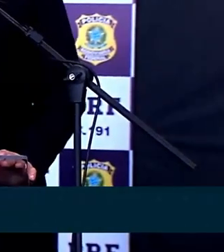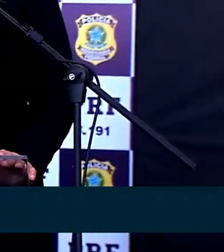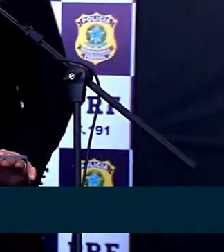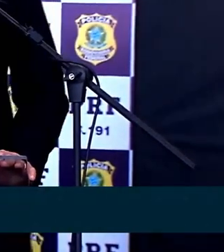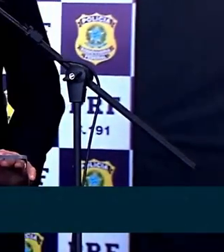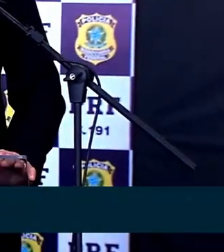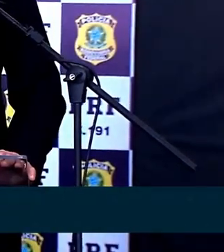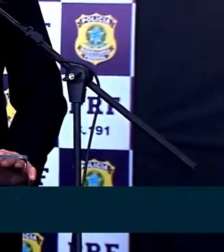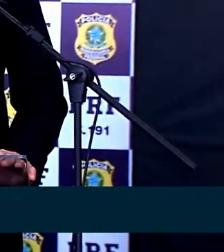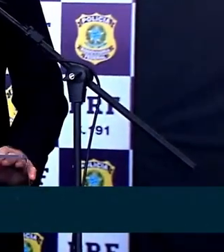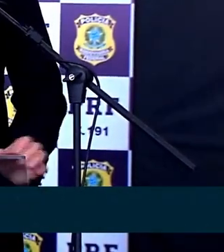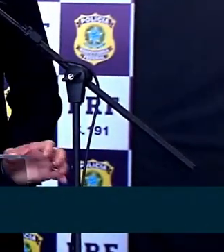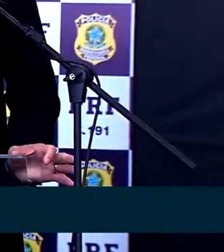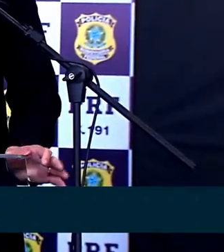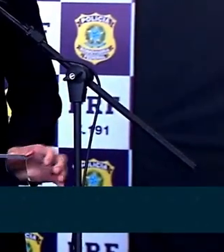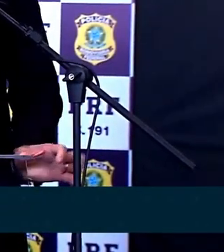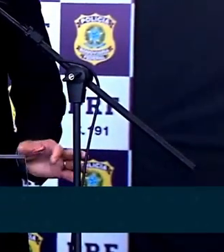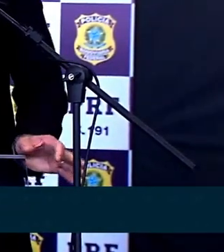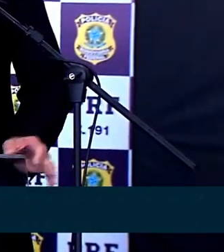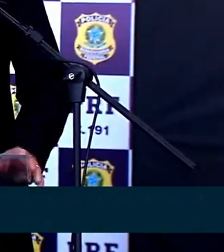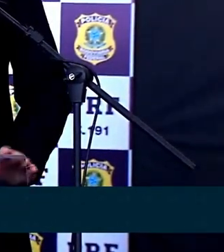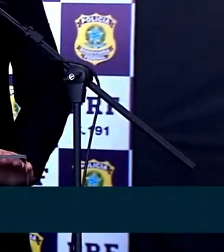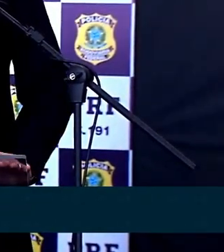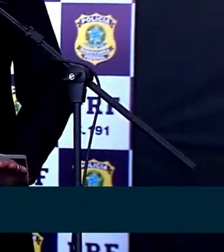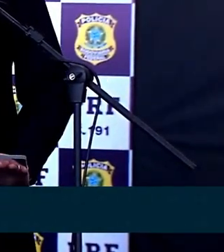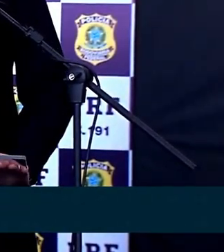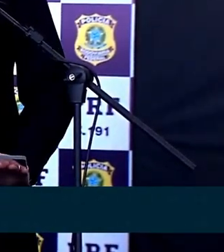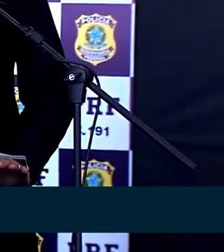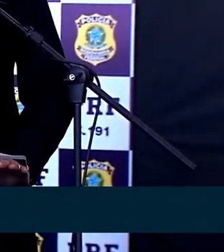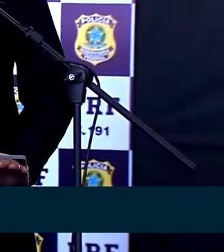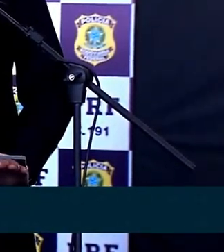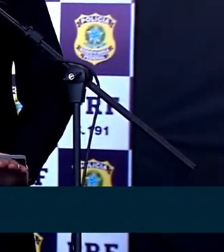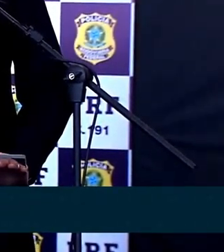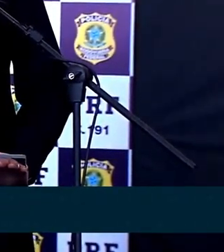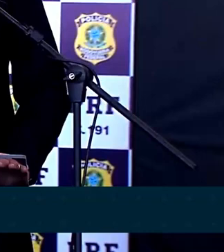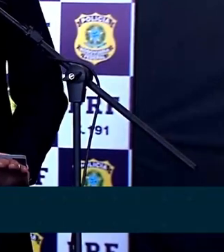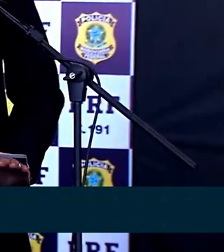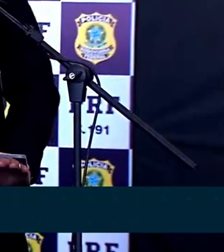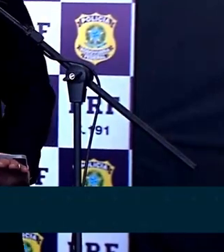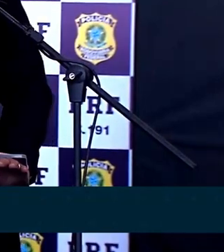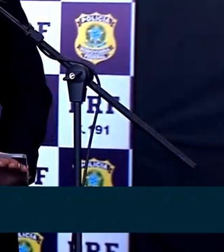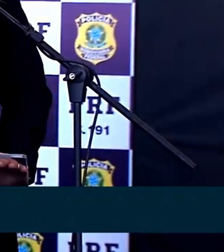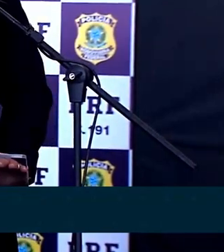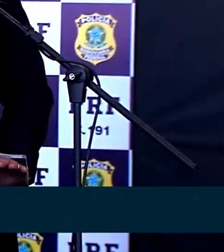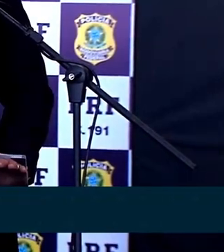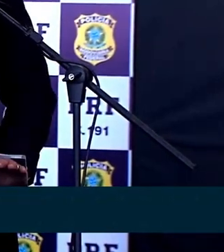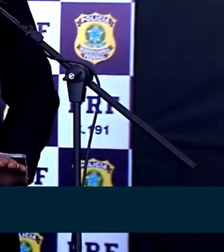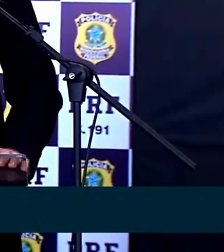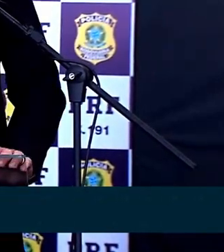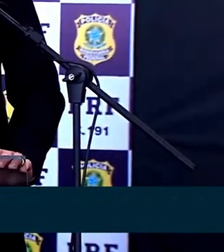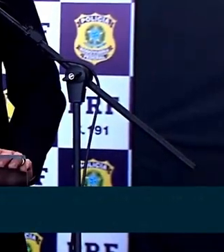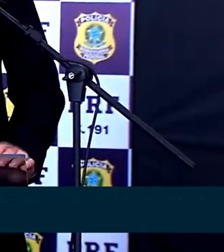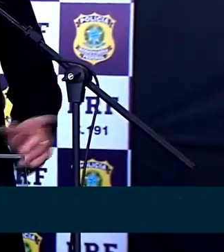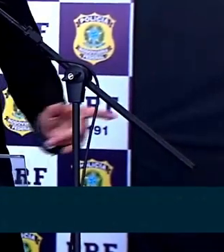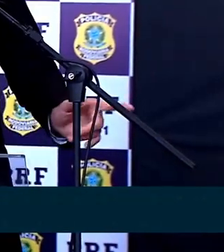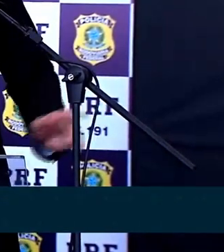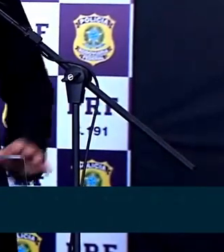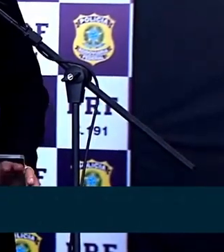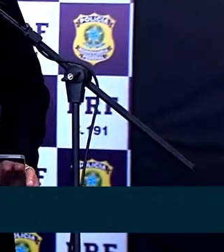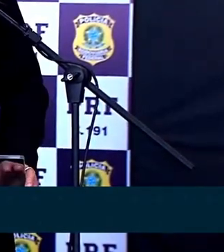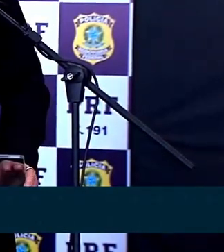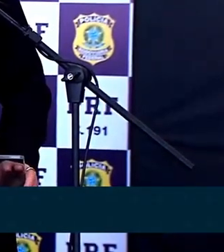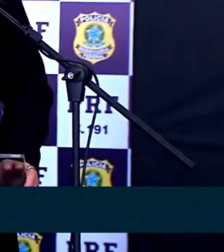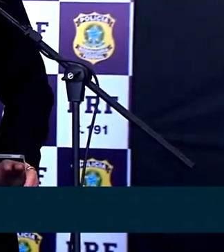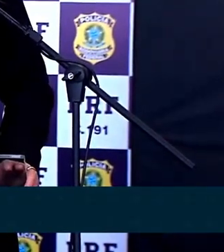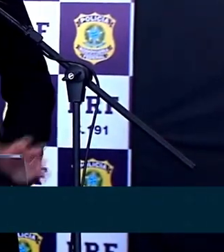diretor-geral, o Sr. Ágio, em Brasília, foi o reaproveitamento de 600 concursados, que serão